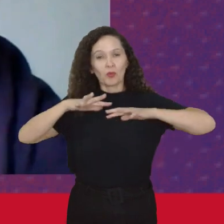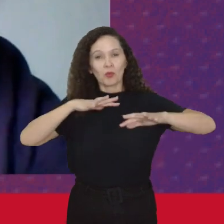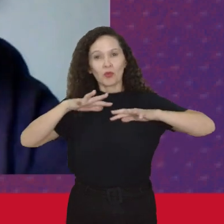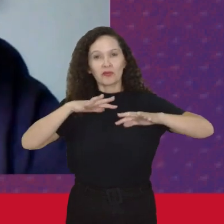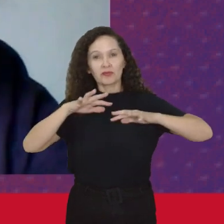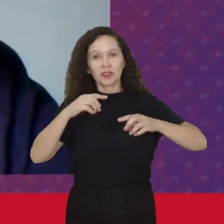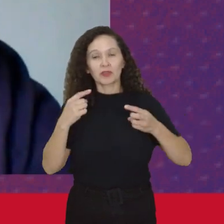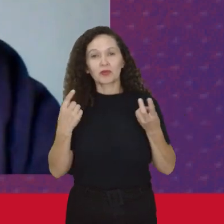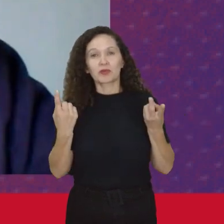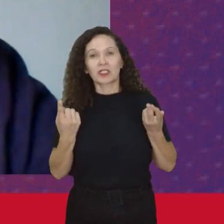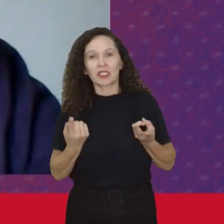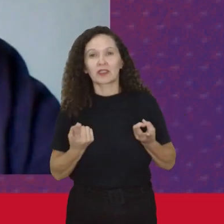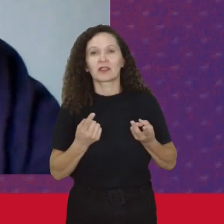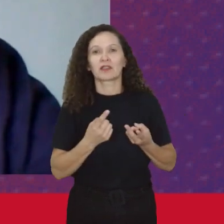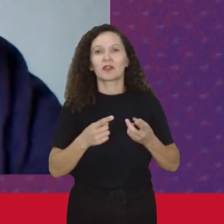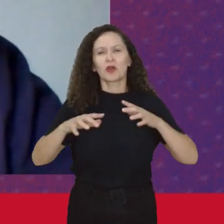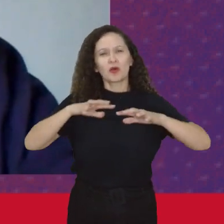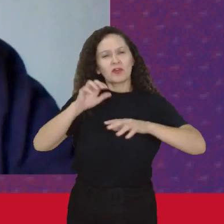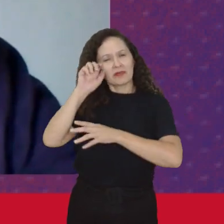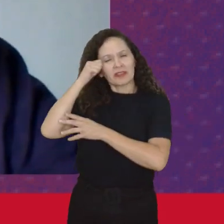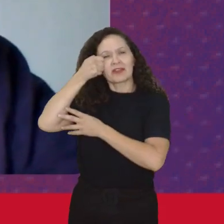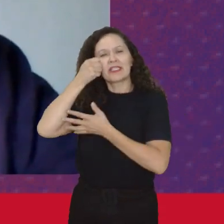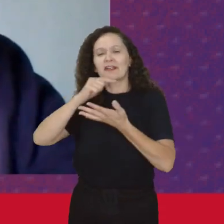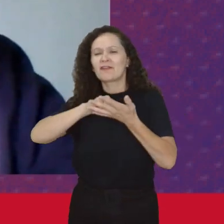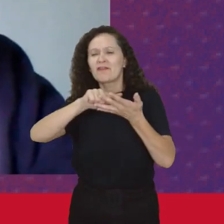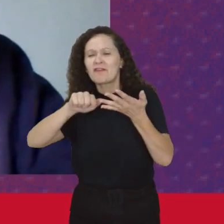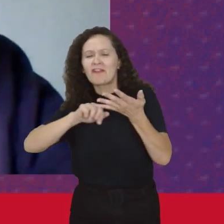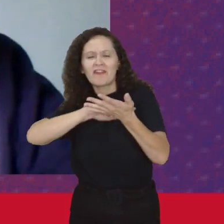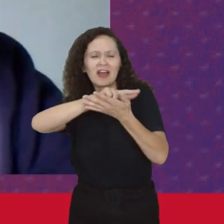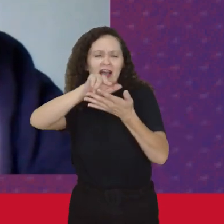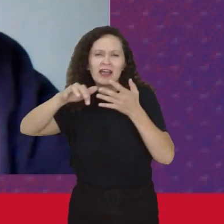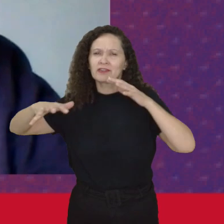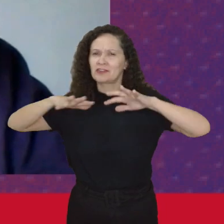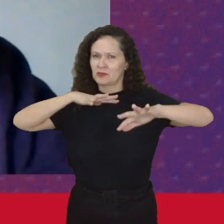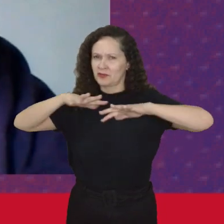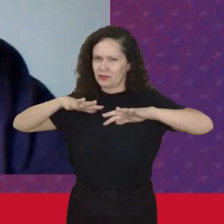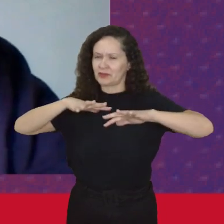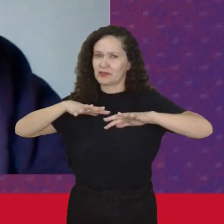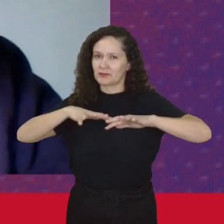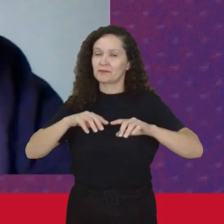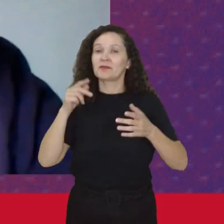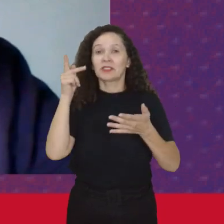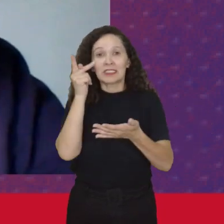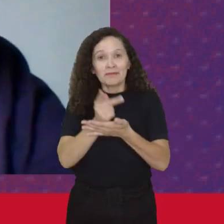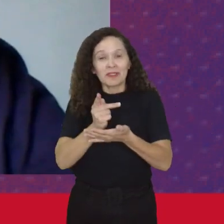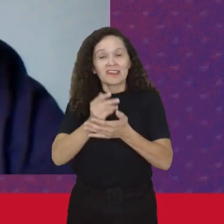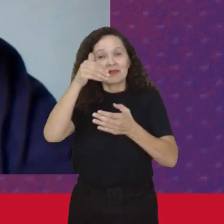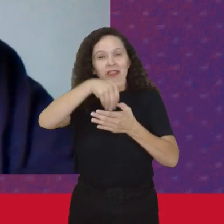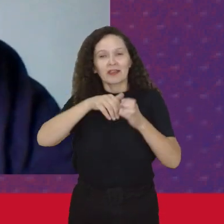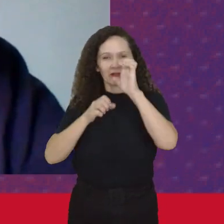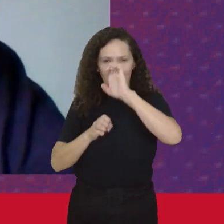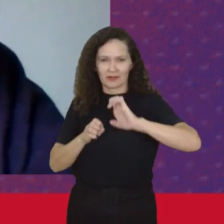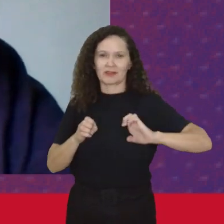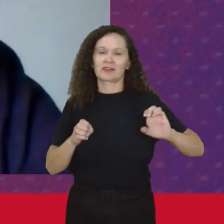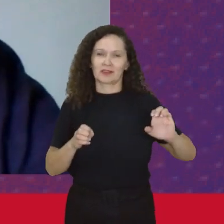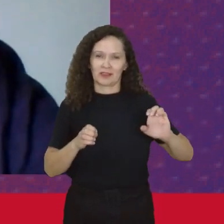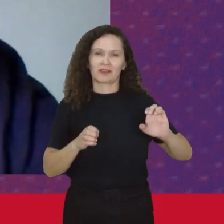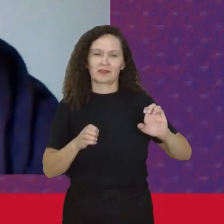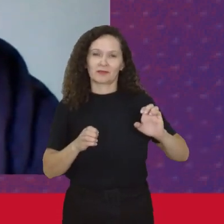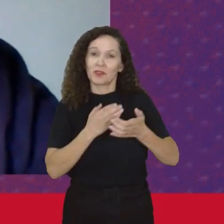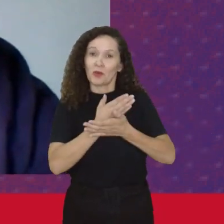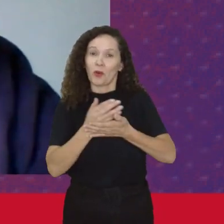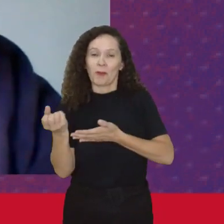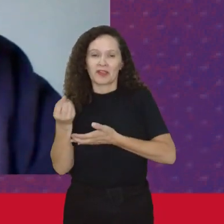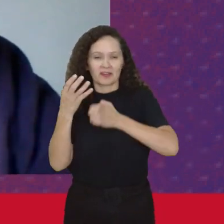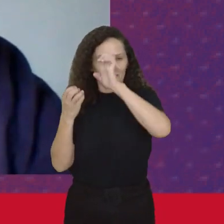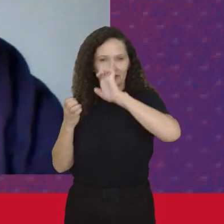Outros direitos civistas Movimento negro E outros movimentos E mesmo dentro Da esquerda Que naquele momento Tinha o surgimento Da nova